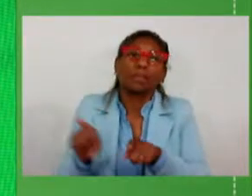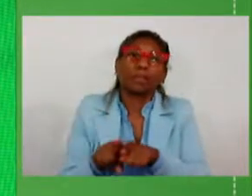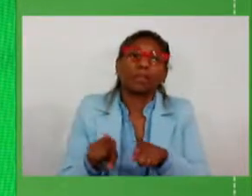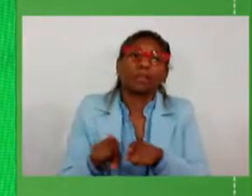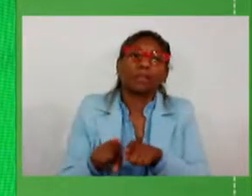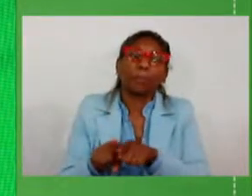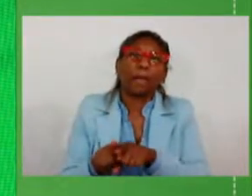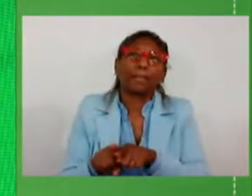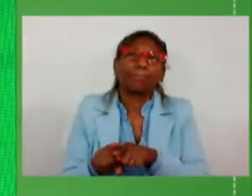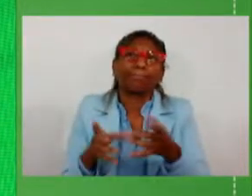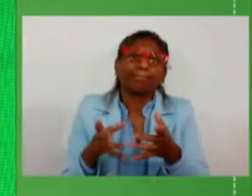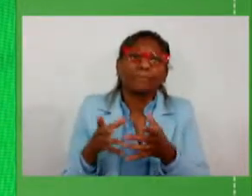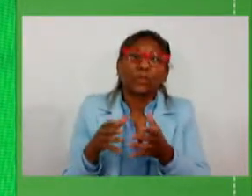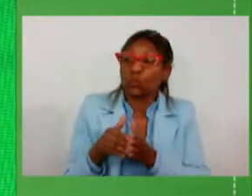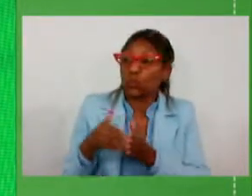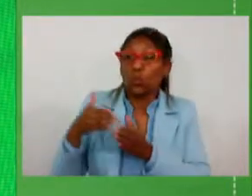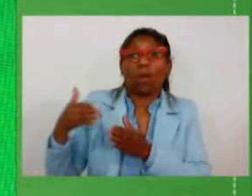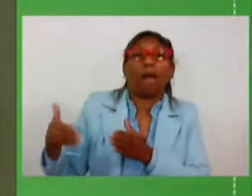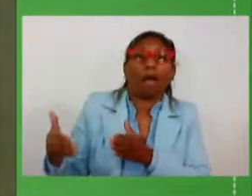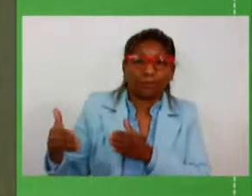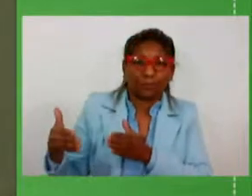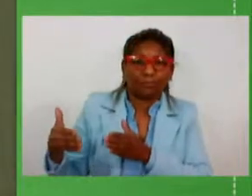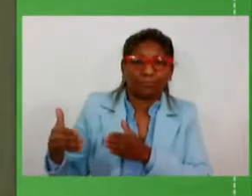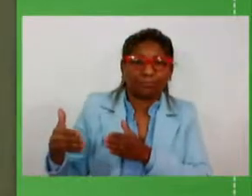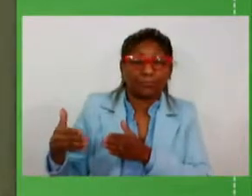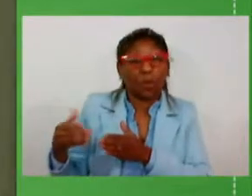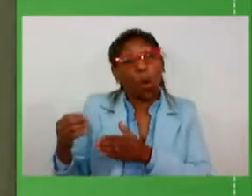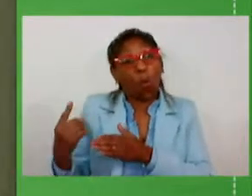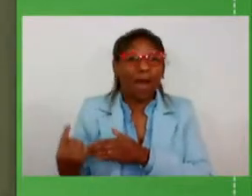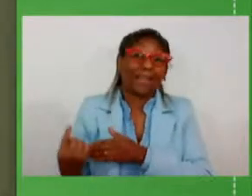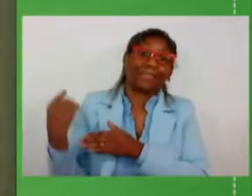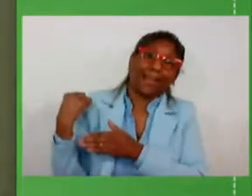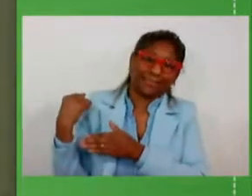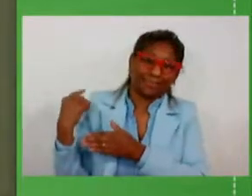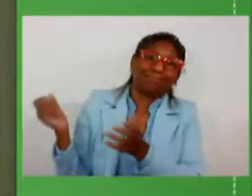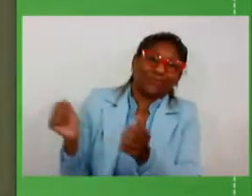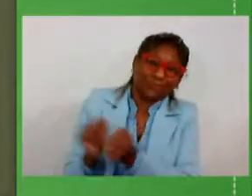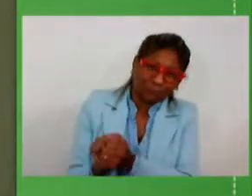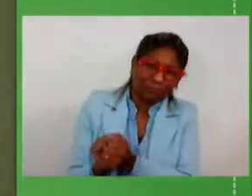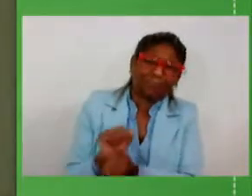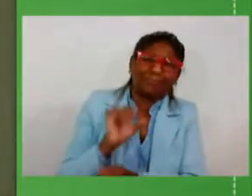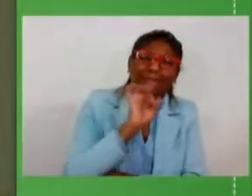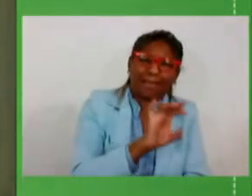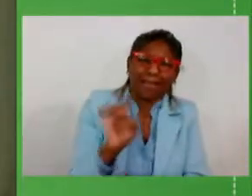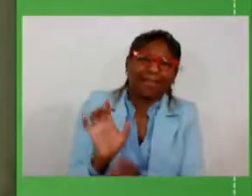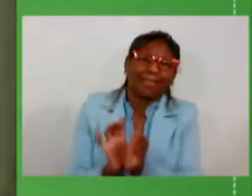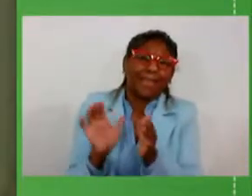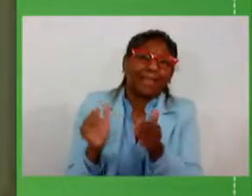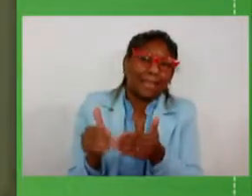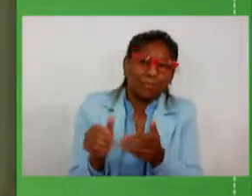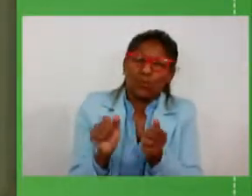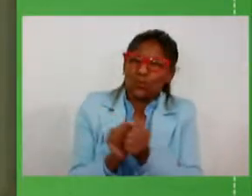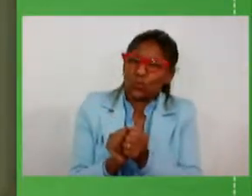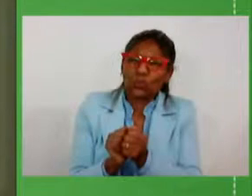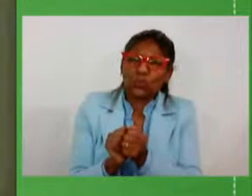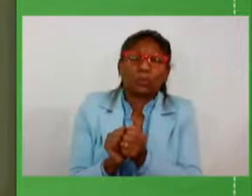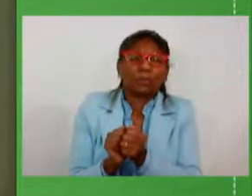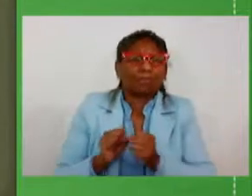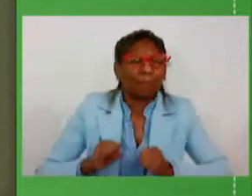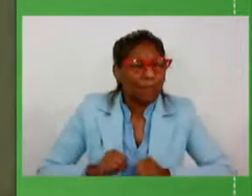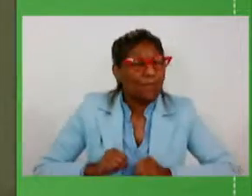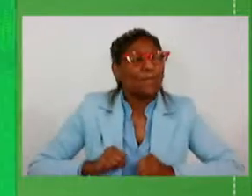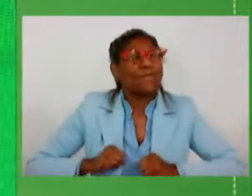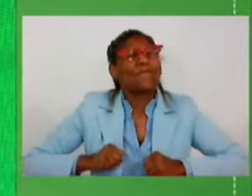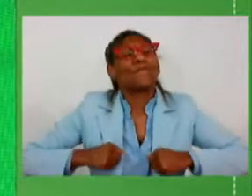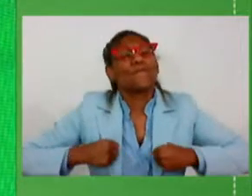dizer assim ao nosso lado por trás de nós cada um da nossa equipe que foi incansável para que nós pudéssemos chegar aqui